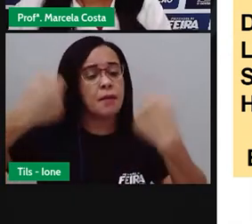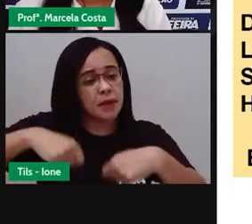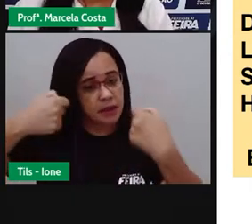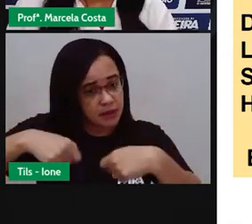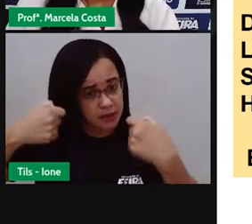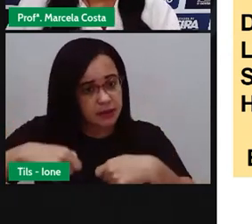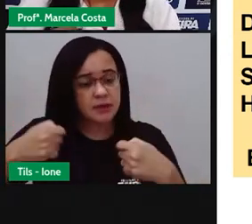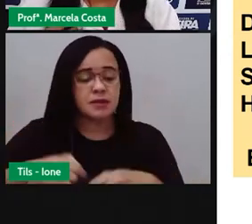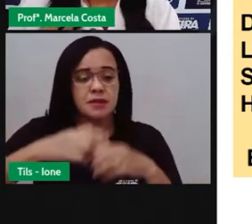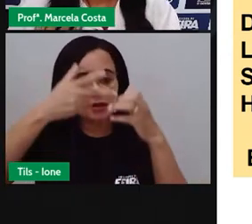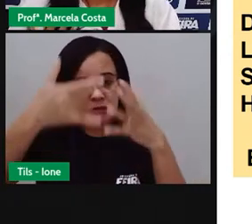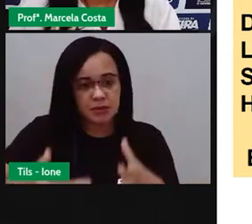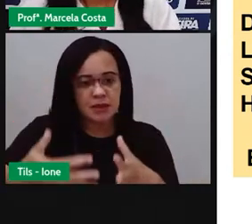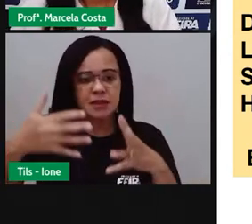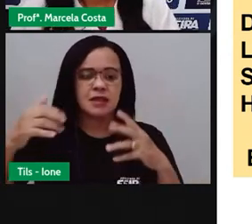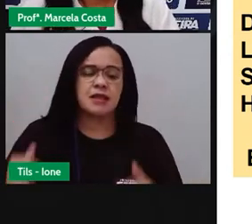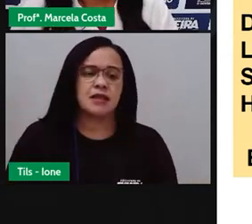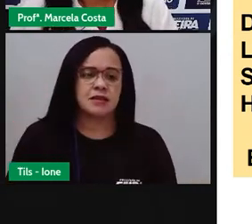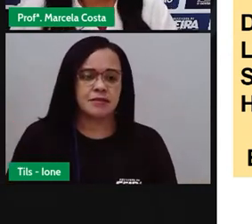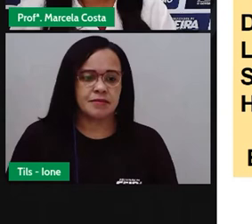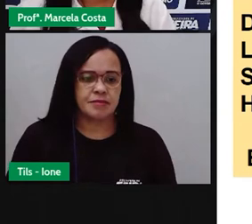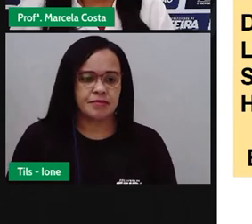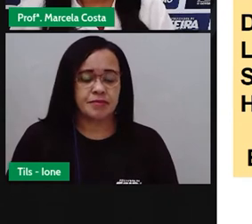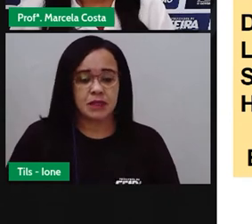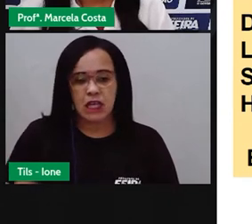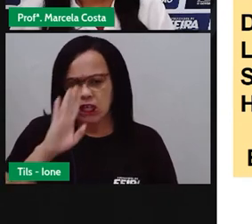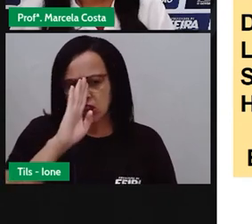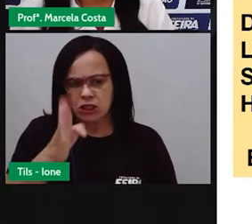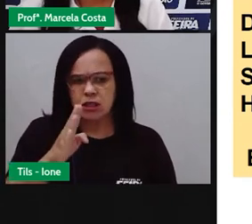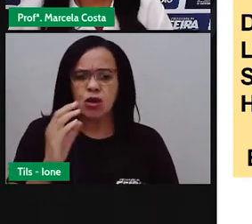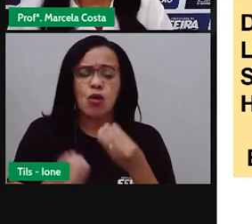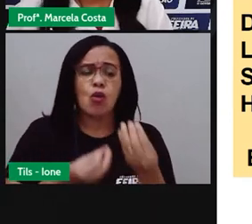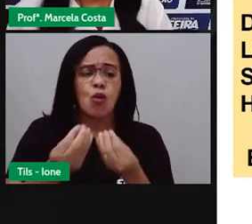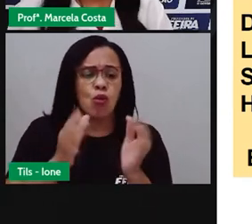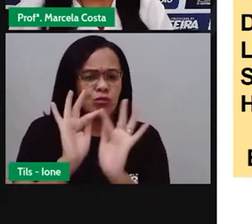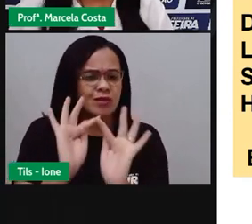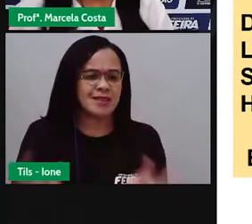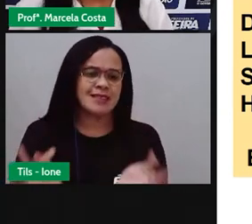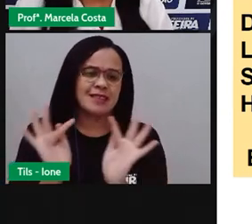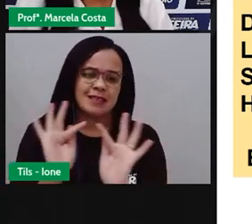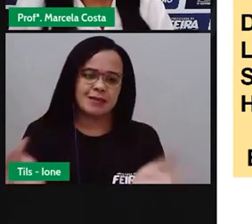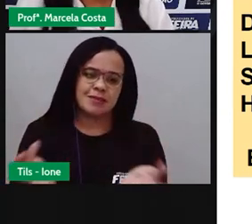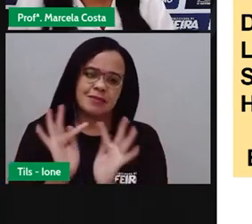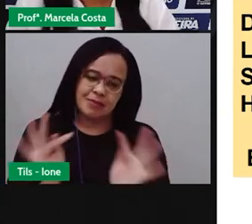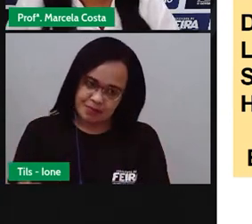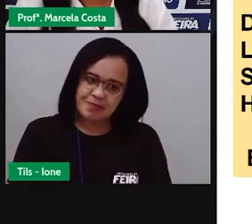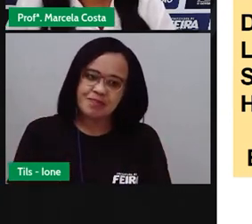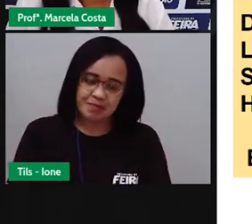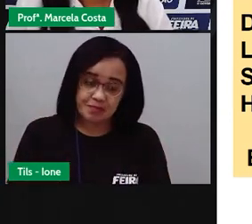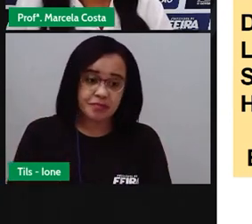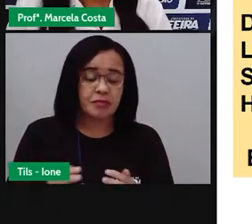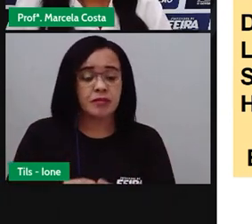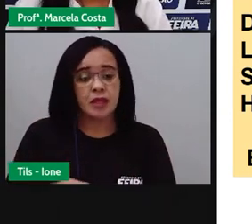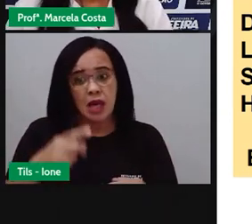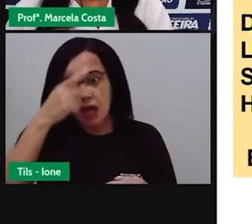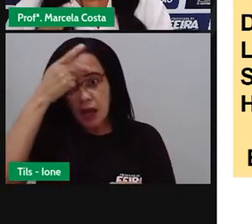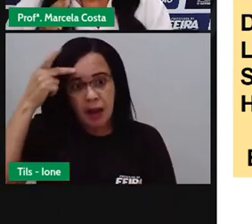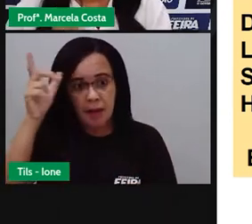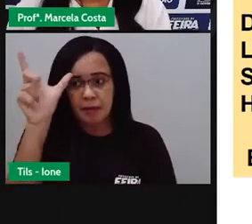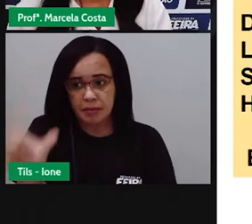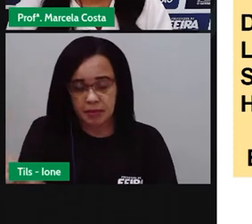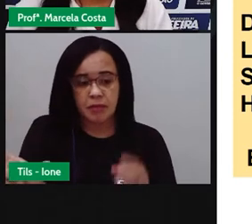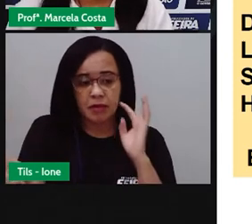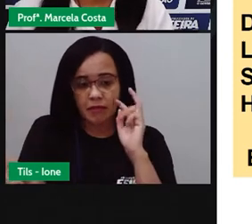acontecer. De uma maneira bem direta, bem simples, para que a pessoa que receba o convite